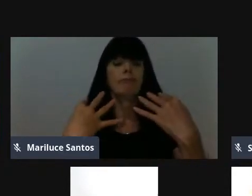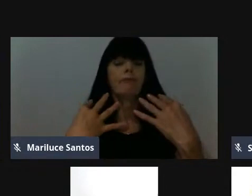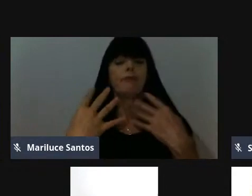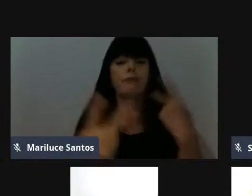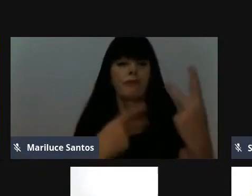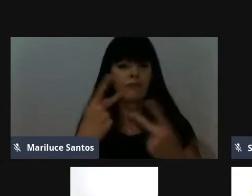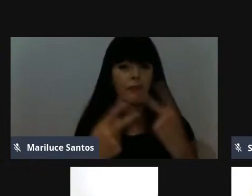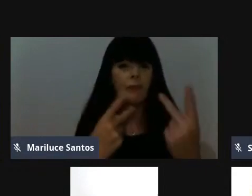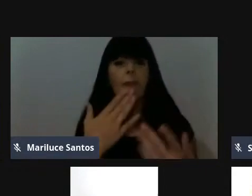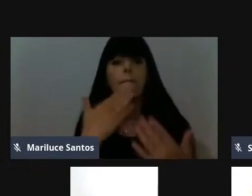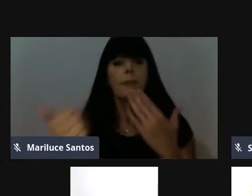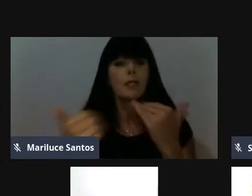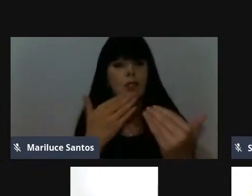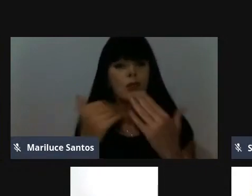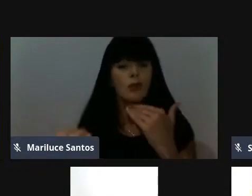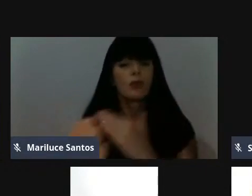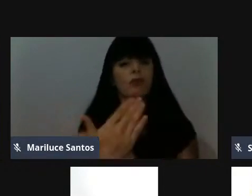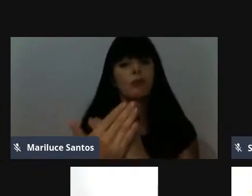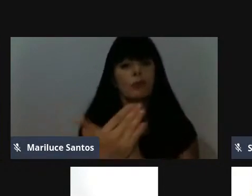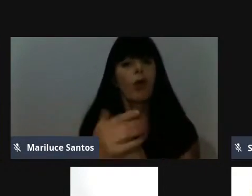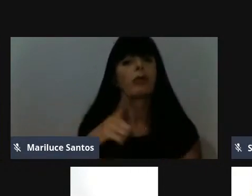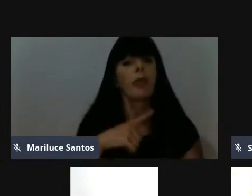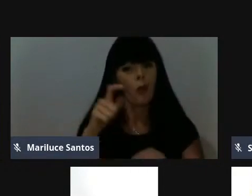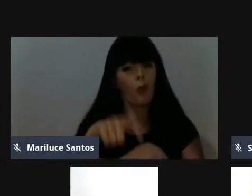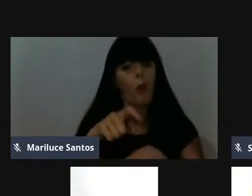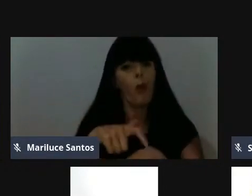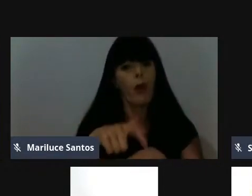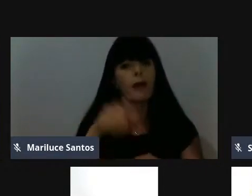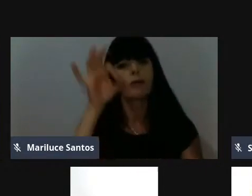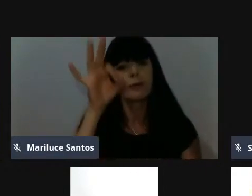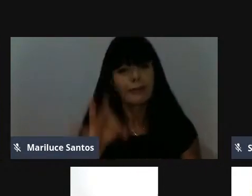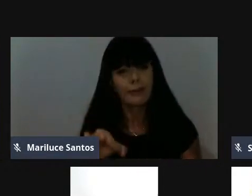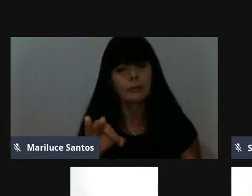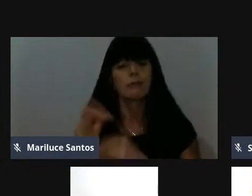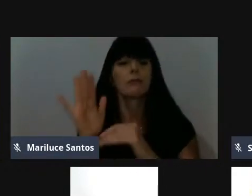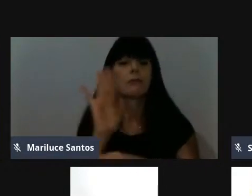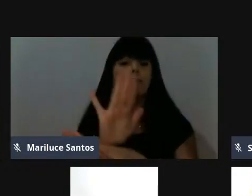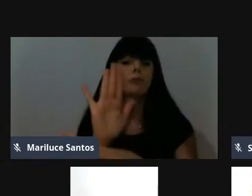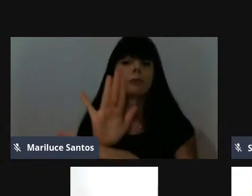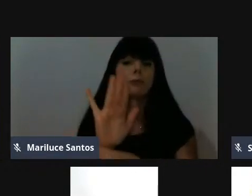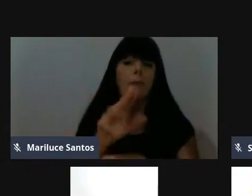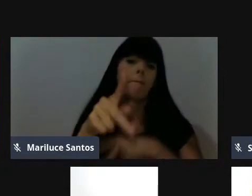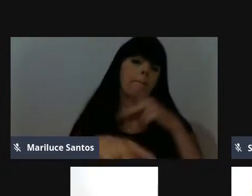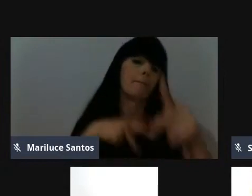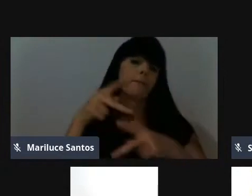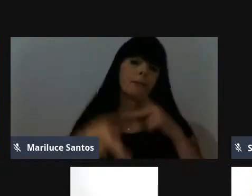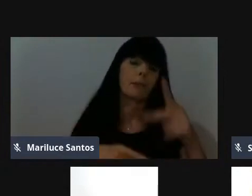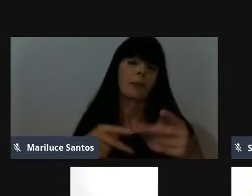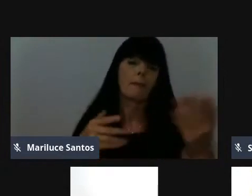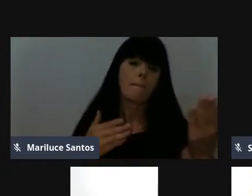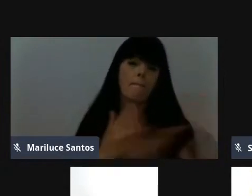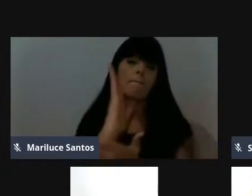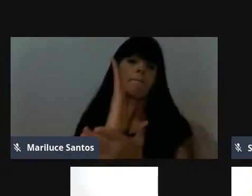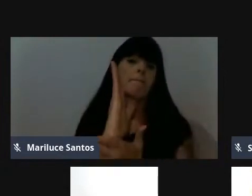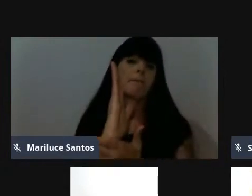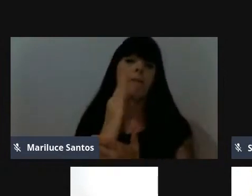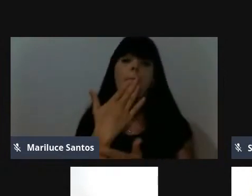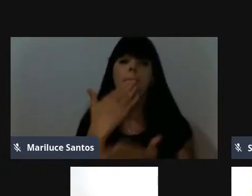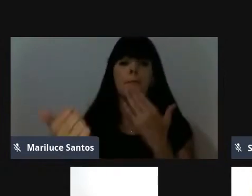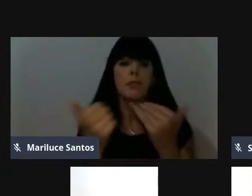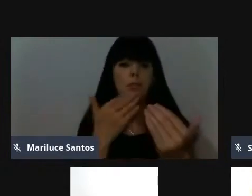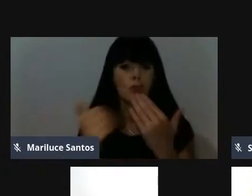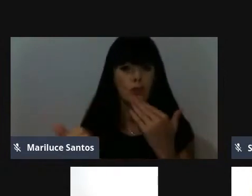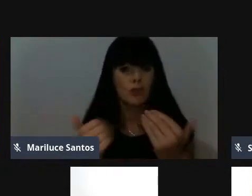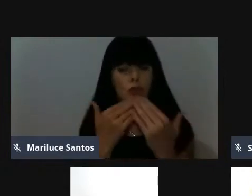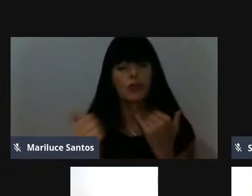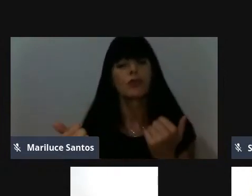de nosso povo, todos os dias eu tenho um horário para atender o nosso povo lá na câmara, né, aprovar os pedidos e as reivindicações